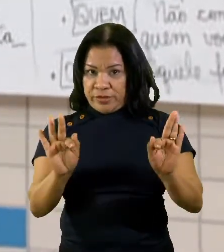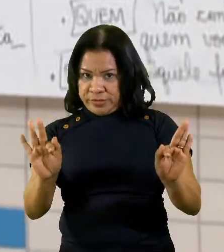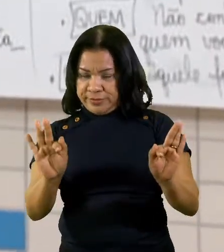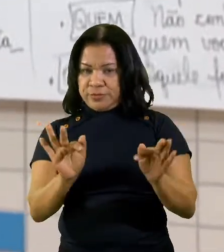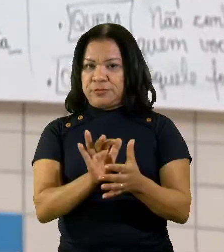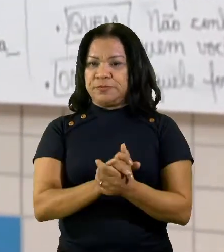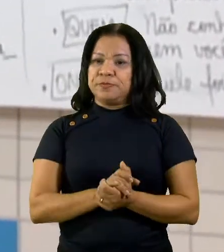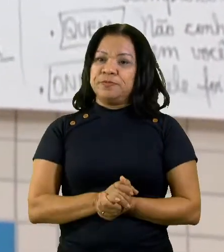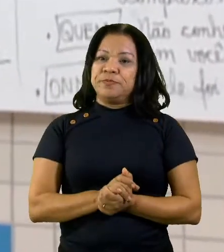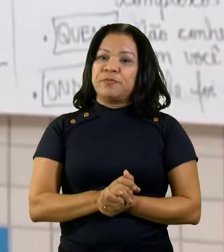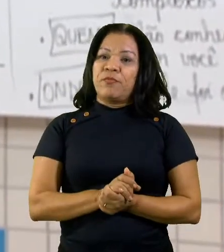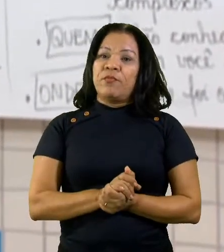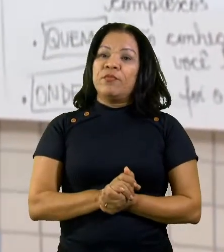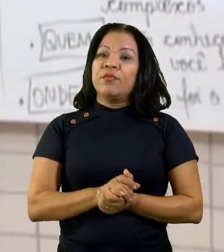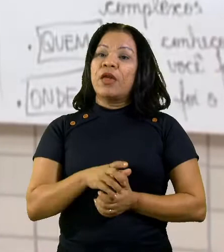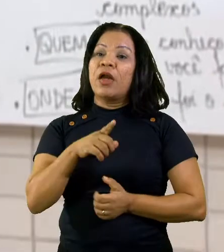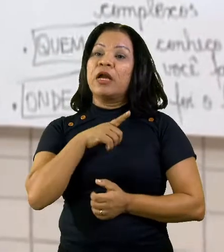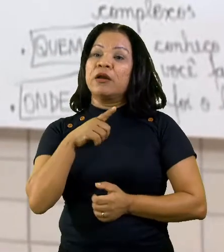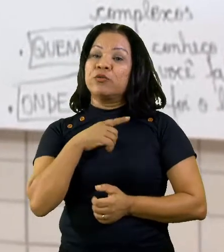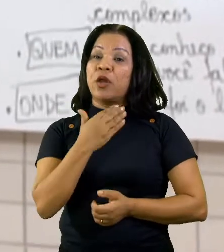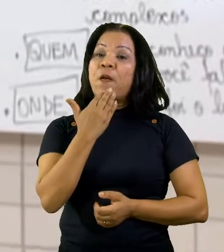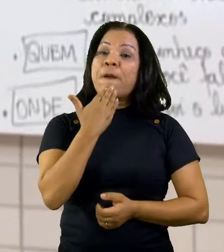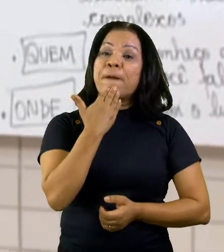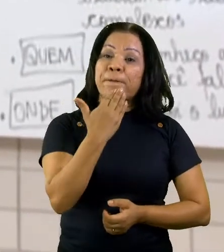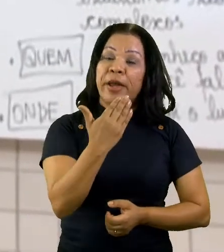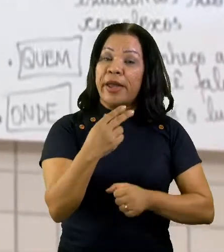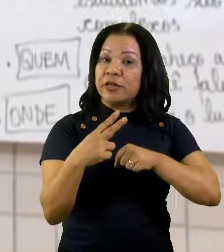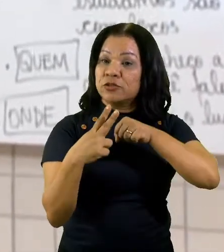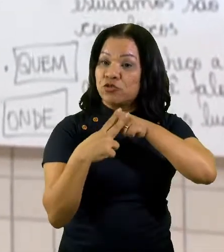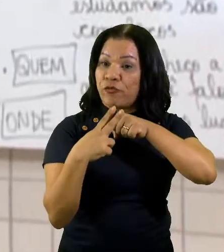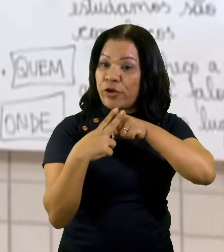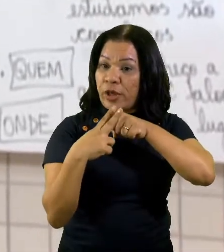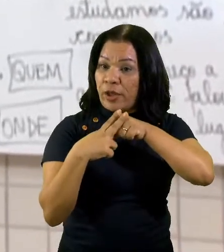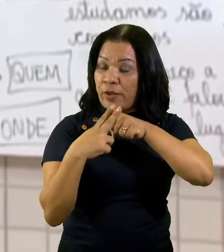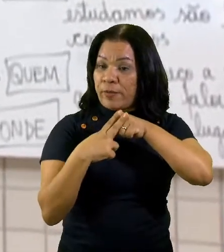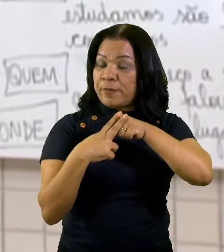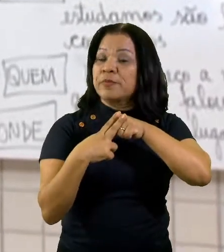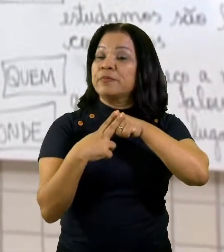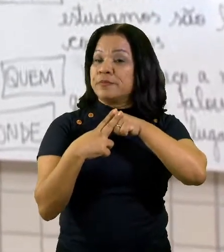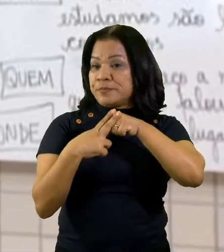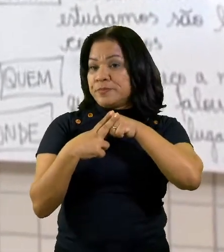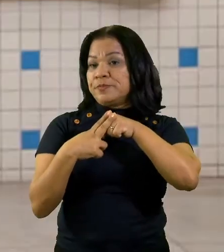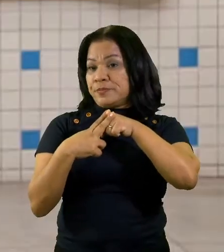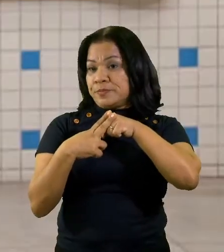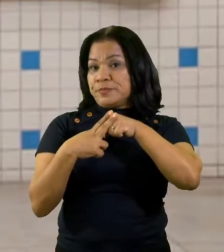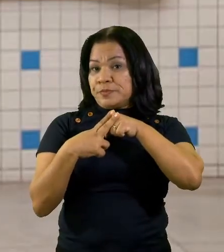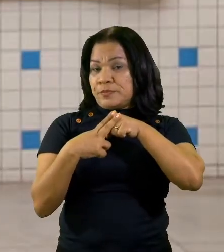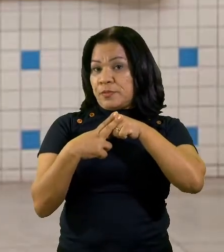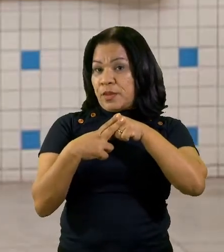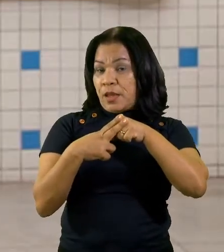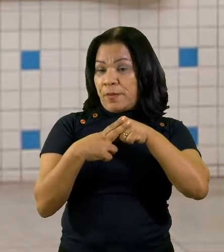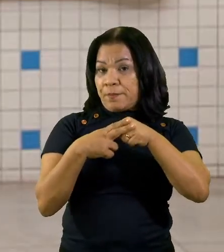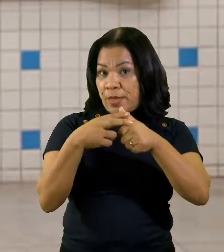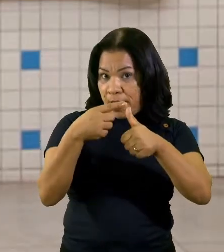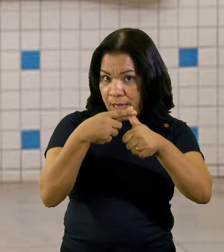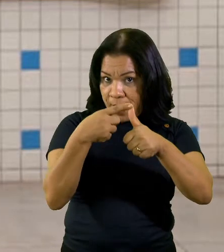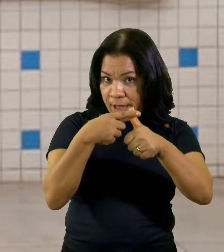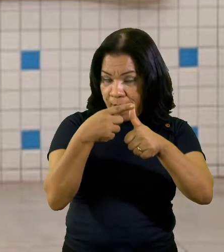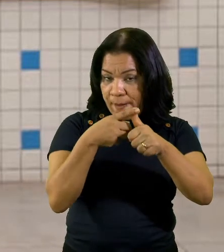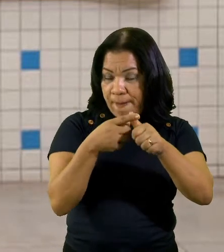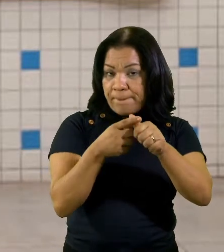Eu tenho aqui, peço o verbo, que é a primeira oração, que a gente chama de oração principal.